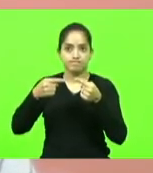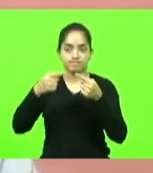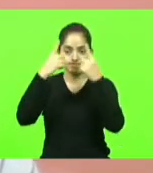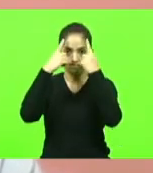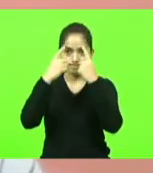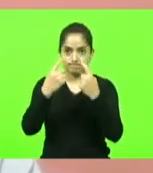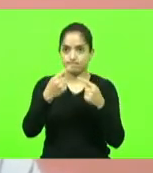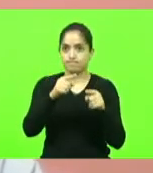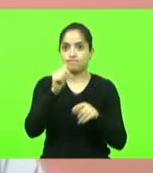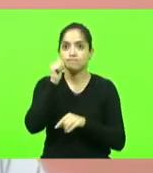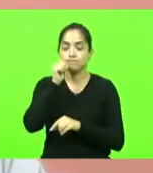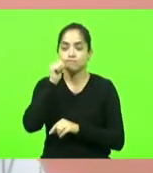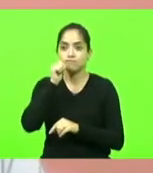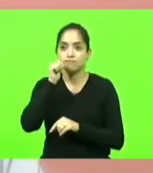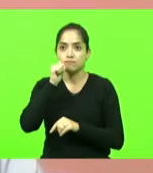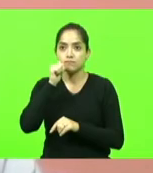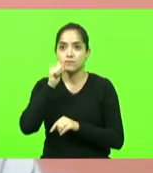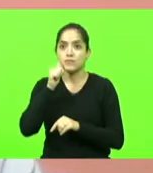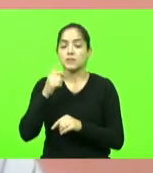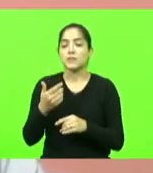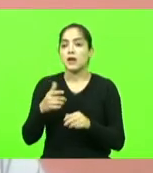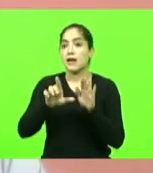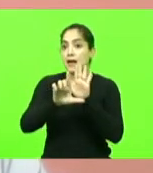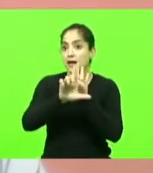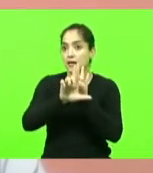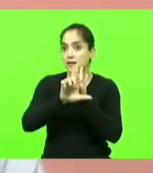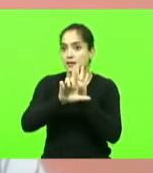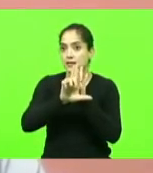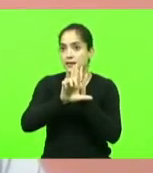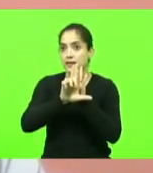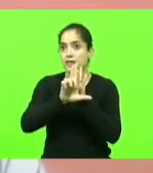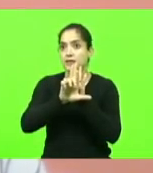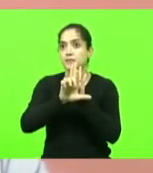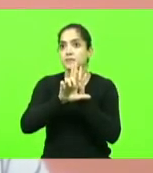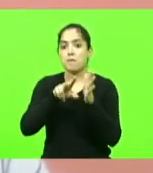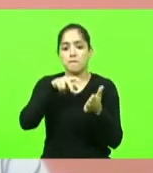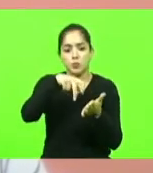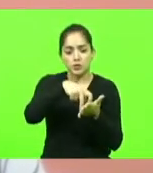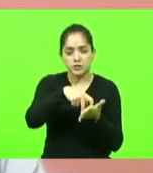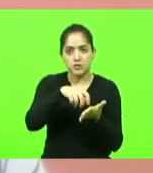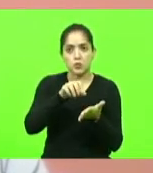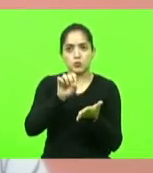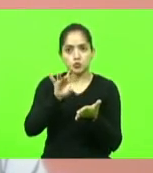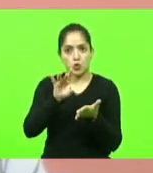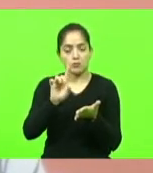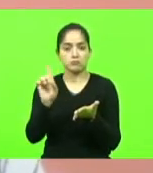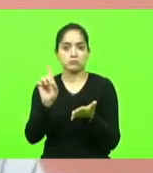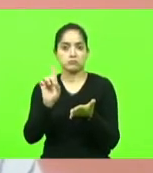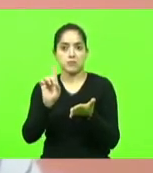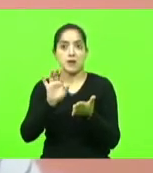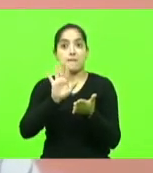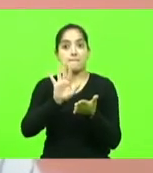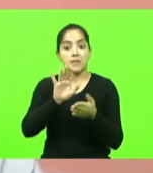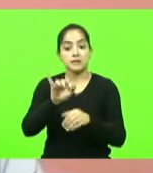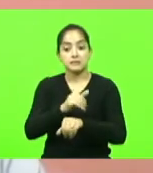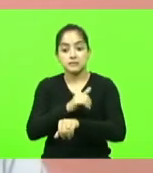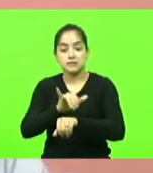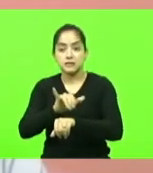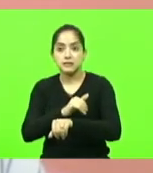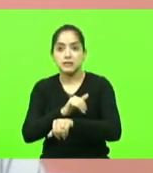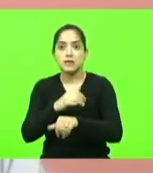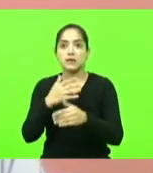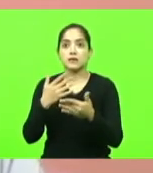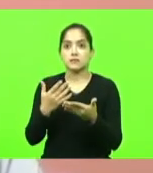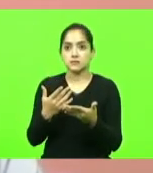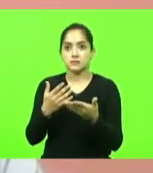a mulher a lei maria da penha não prevê punição apenas mas também mecanismos como medidas